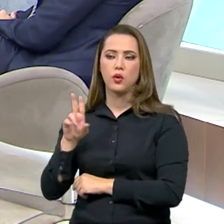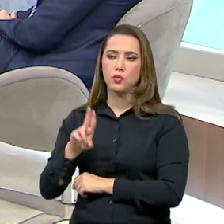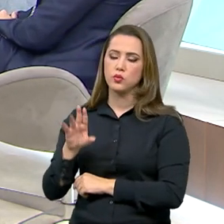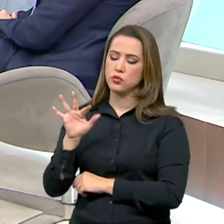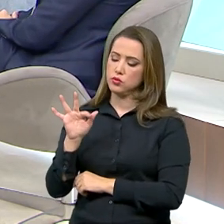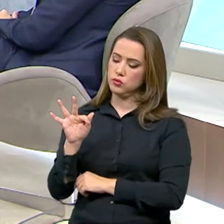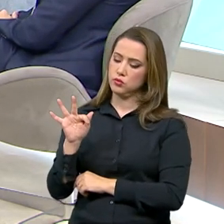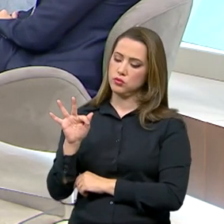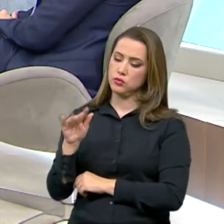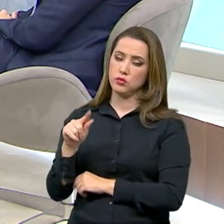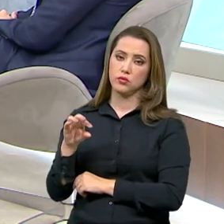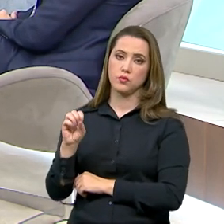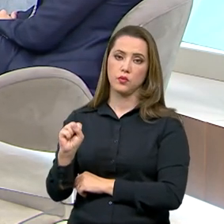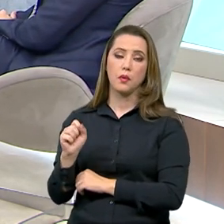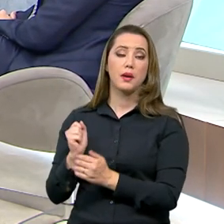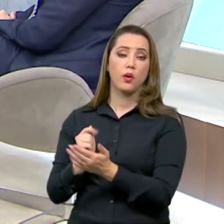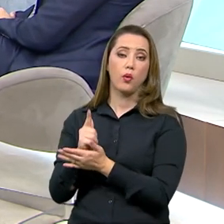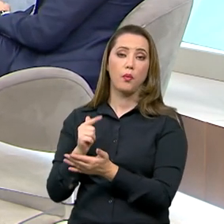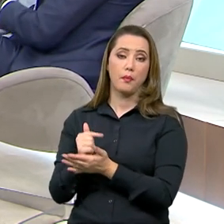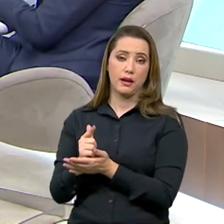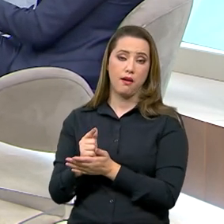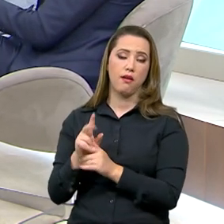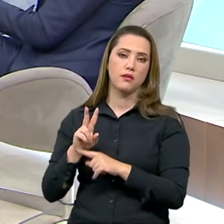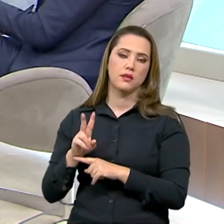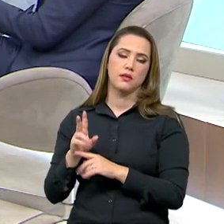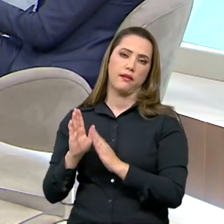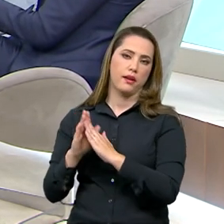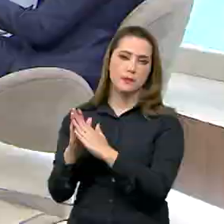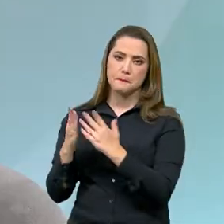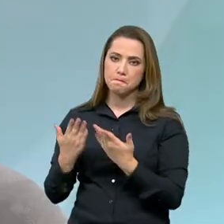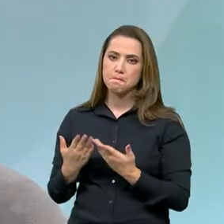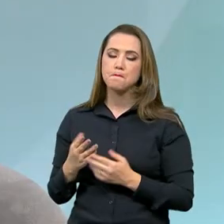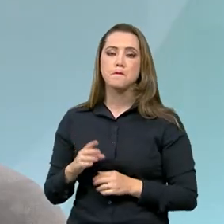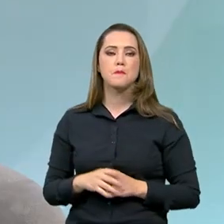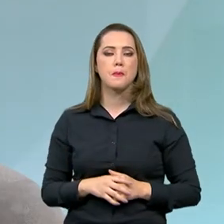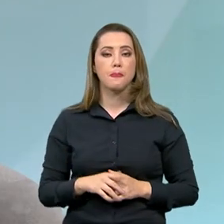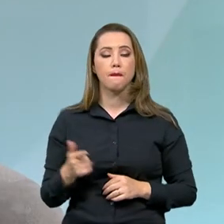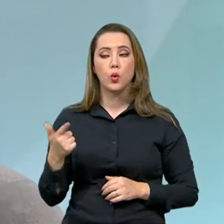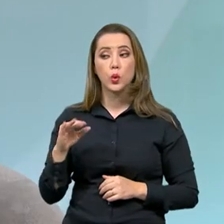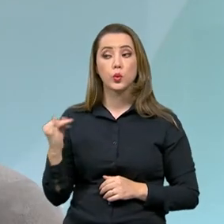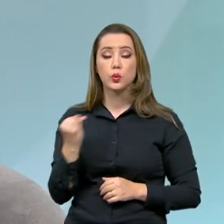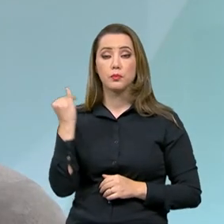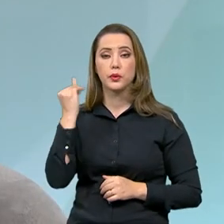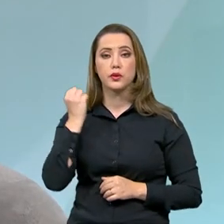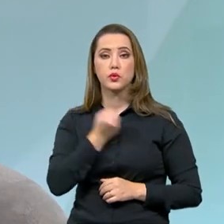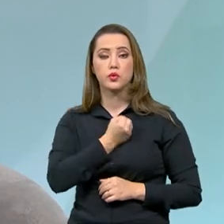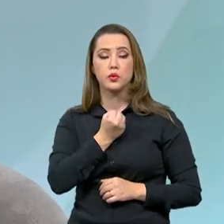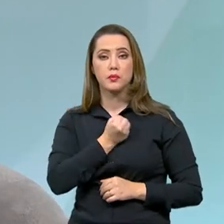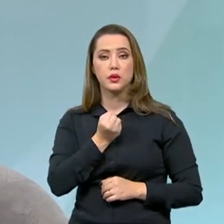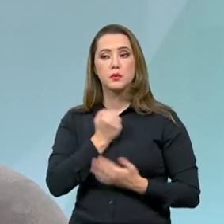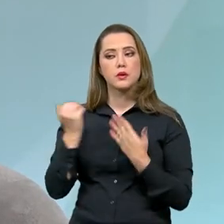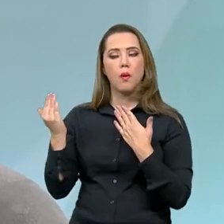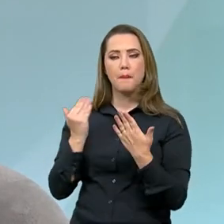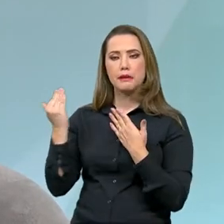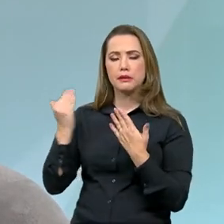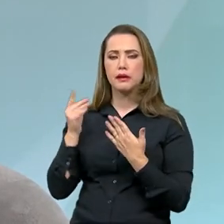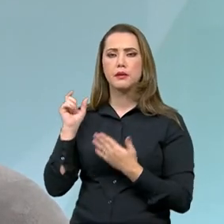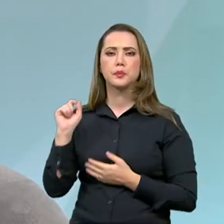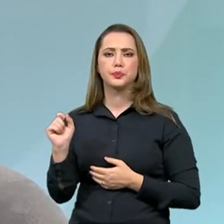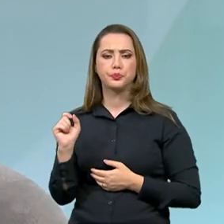para fazer a compra do financiamento. E esse é o outro dado que acho que fecha essa matemática.